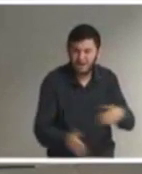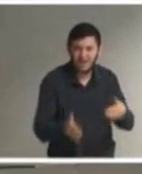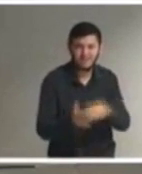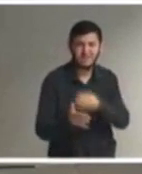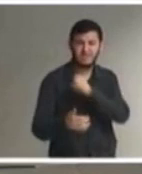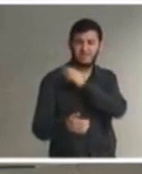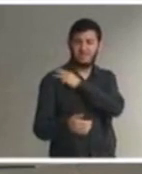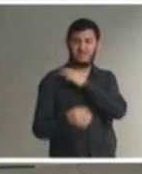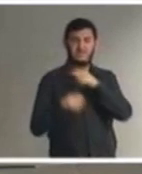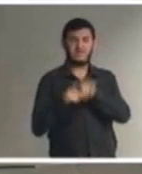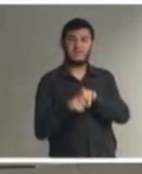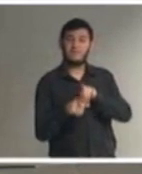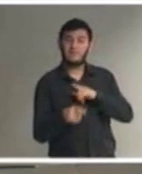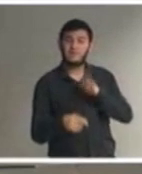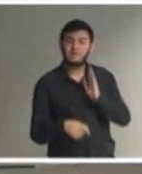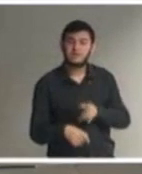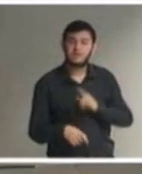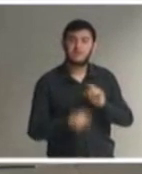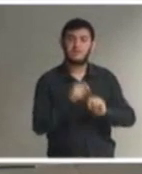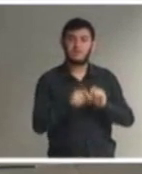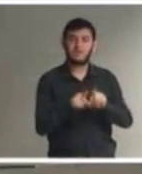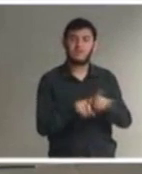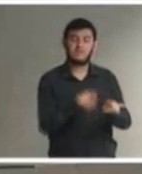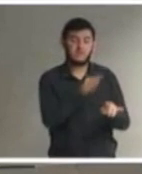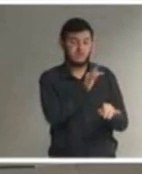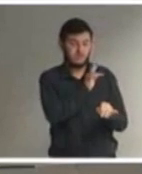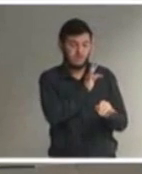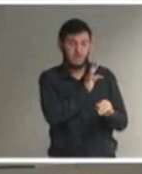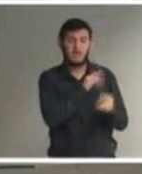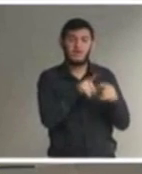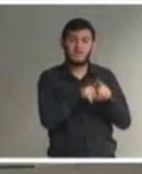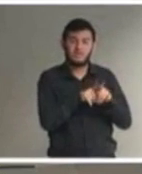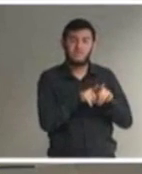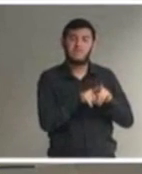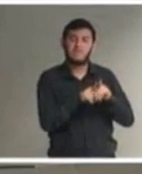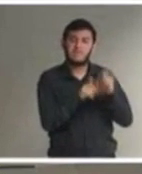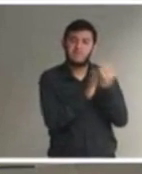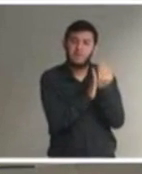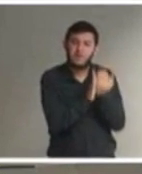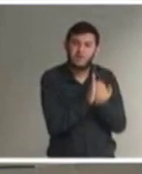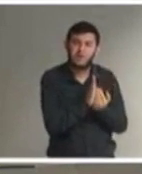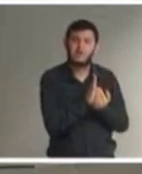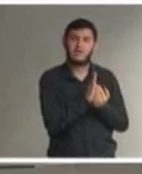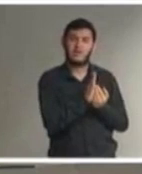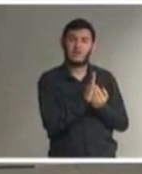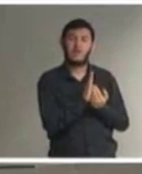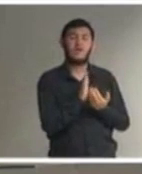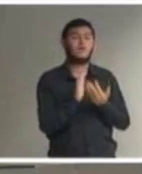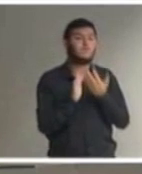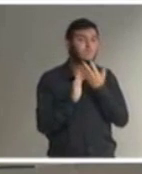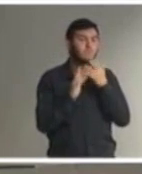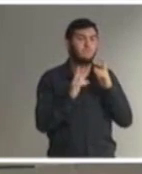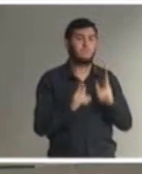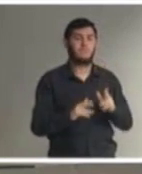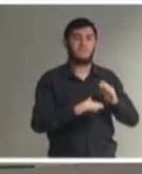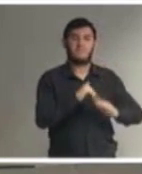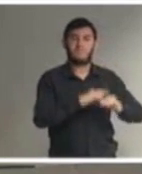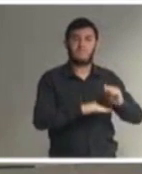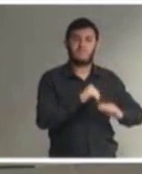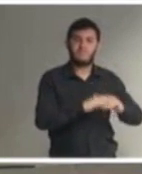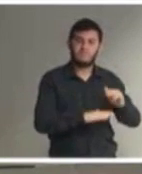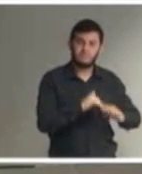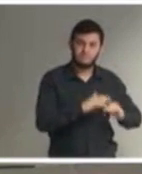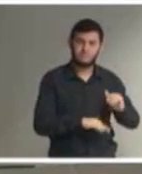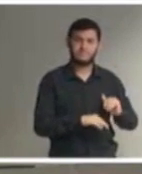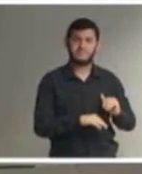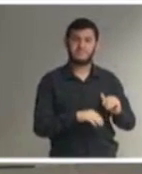excluídas as técnicas ou os procedimentos identificados como profissões legalmente estabelecidas ou seja o